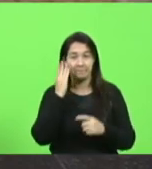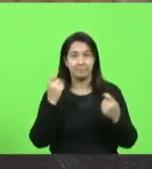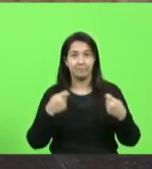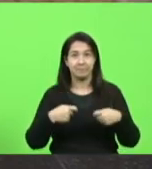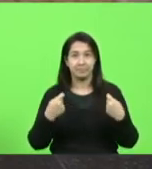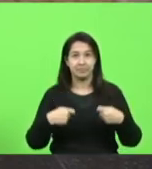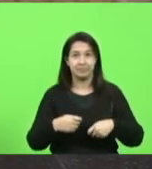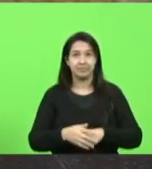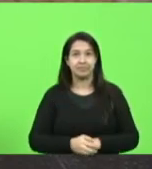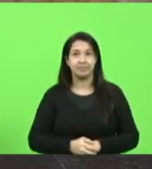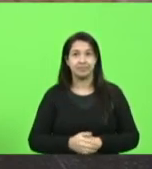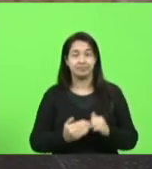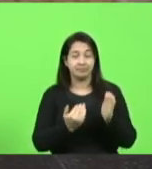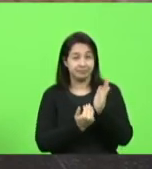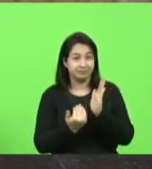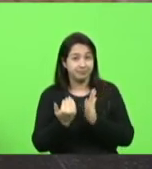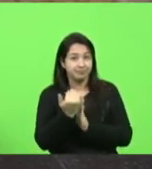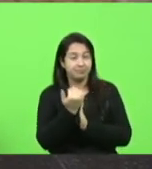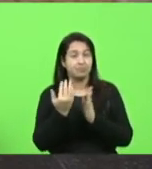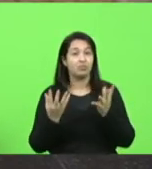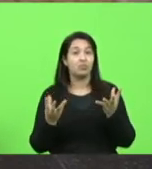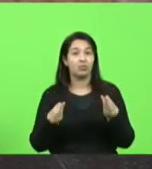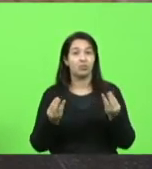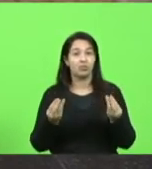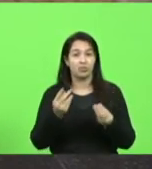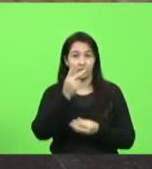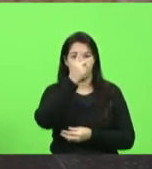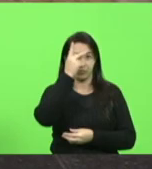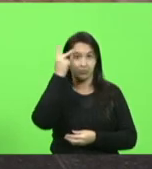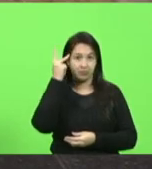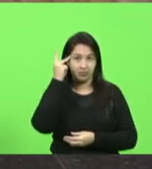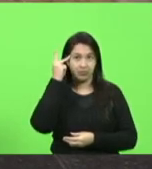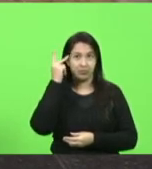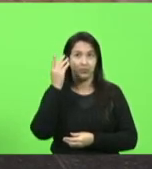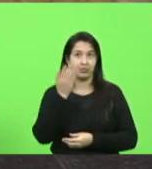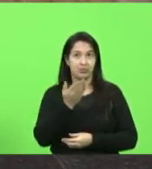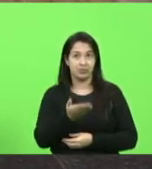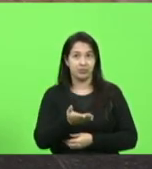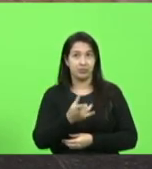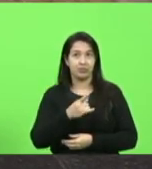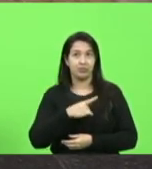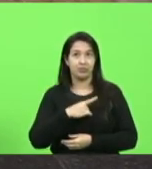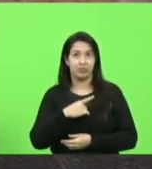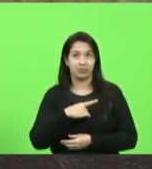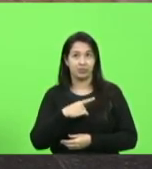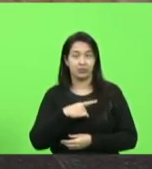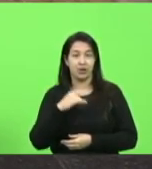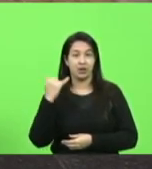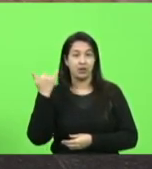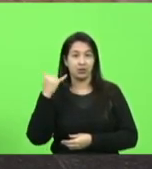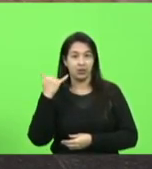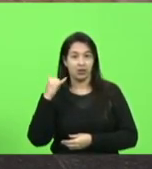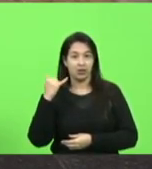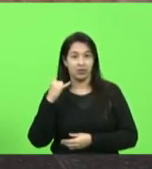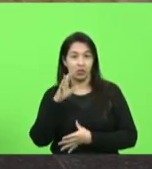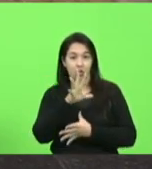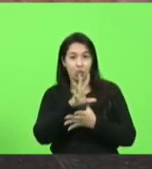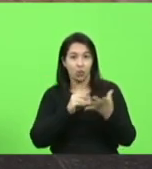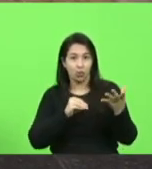Tem aumentado consideravelmente o número de pessoas que estão tendo os seus telefones clonados.